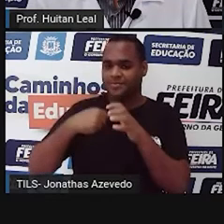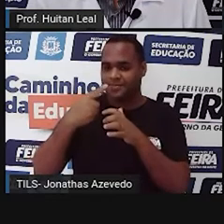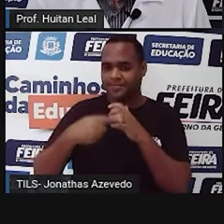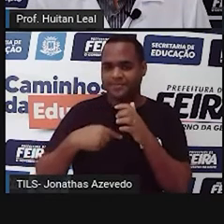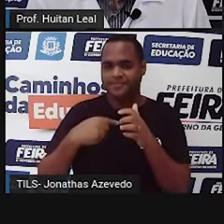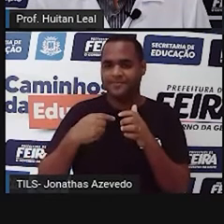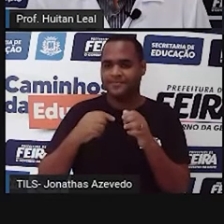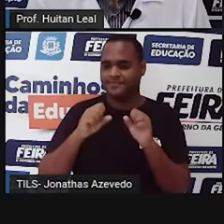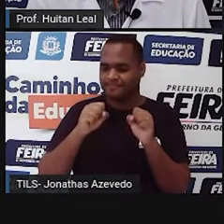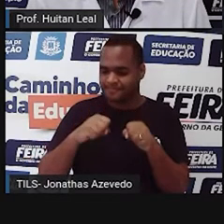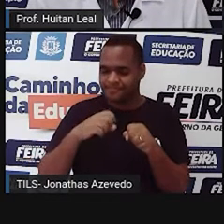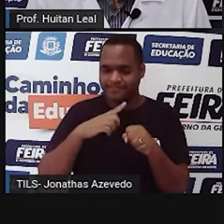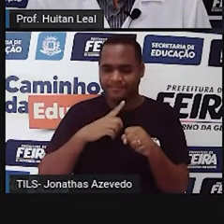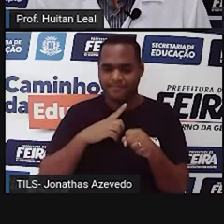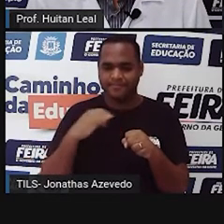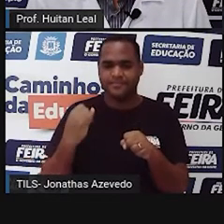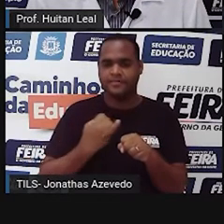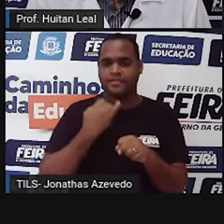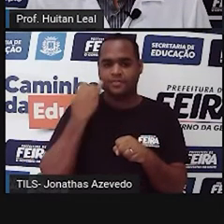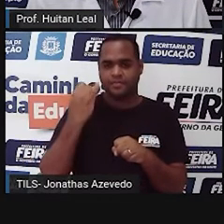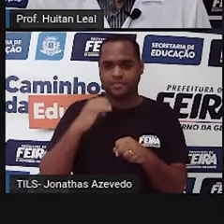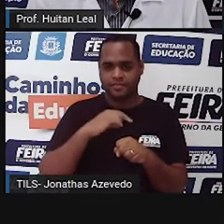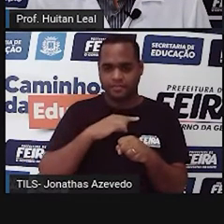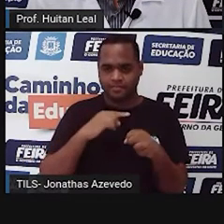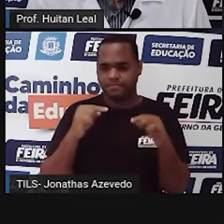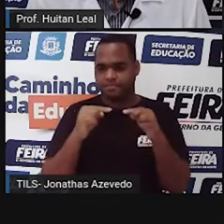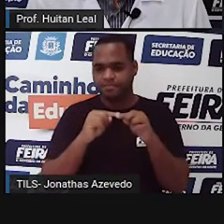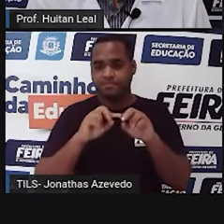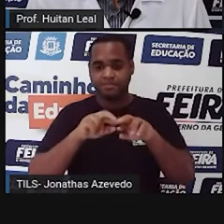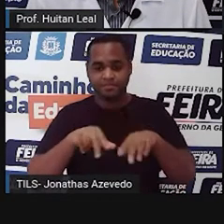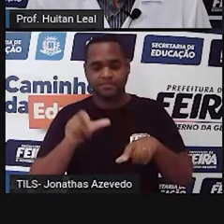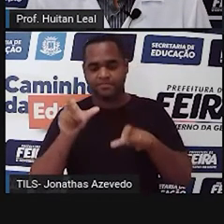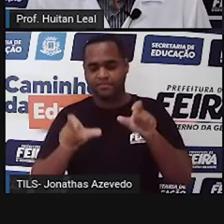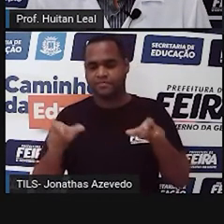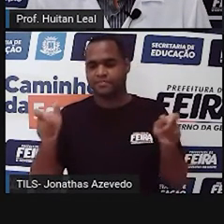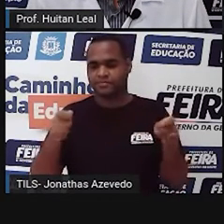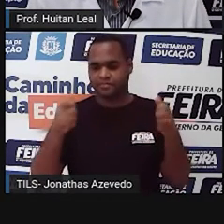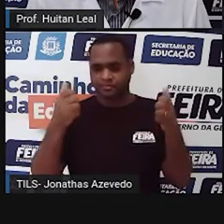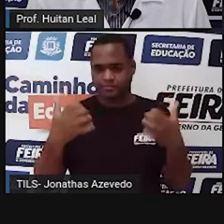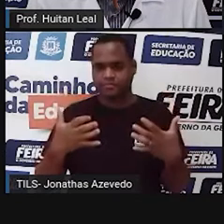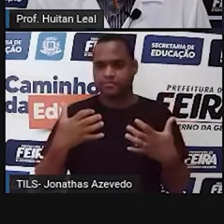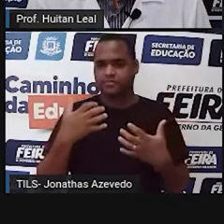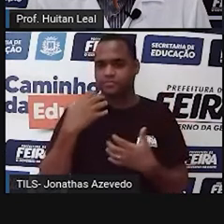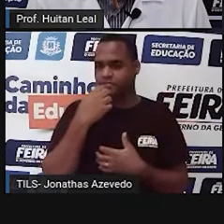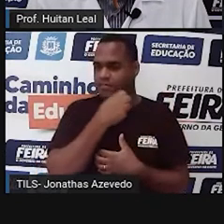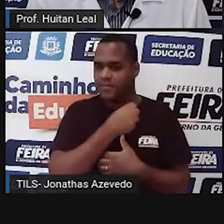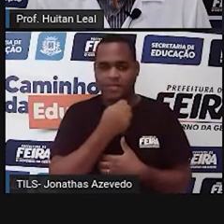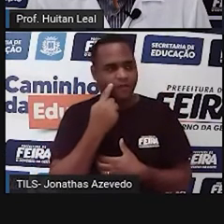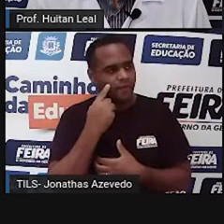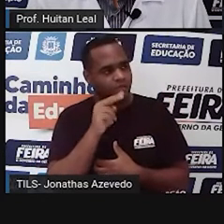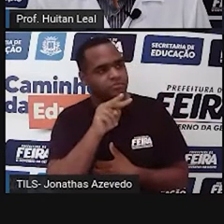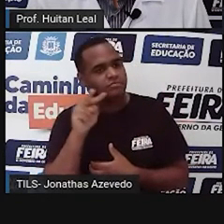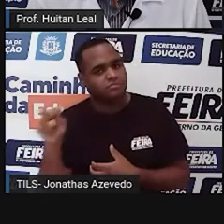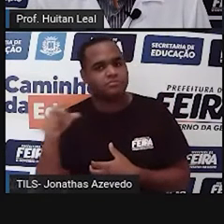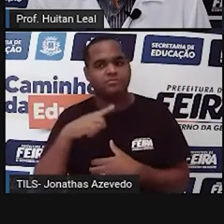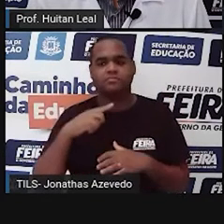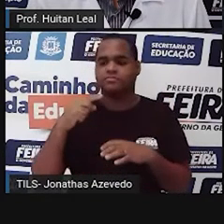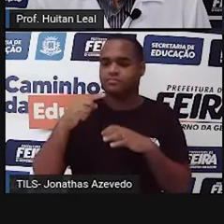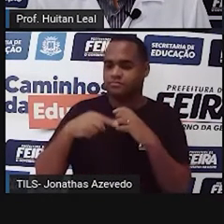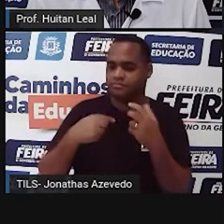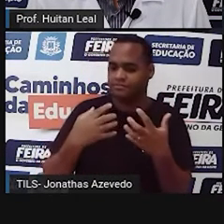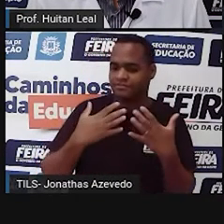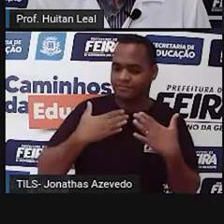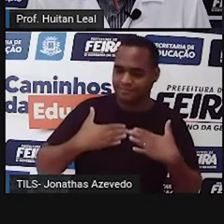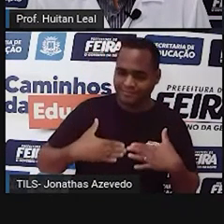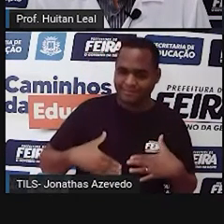avesso da importância, pelo antônimo da evidência. O mundo é salvo por um olhar que envolve, afaga,